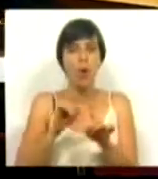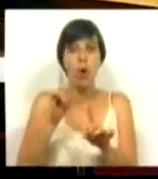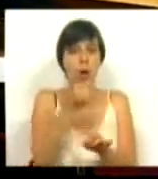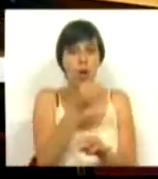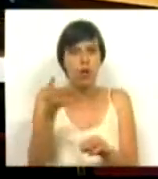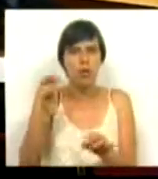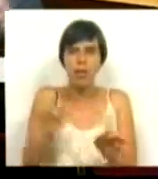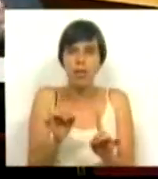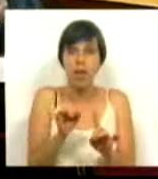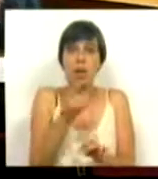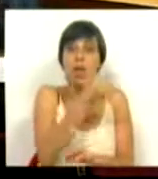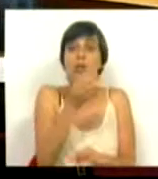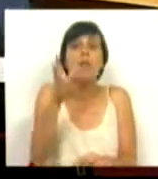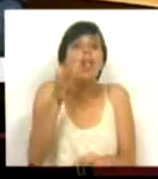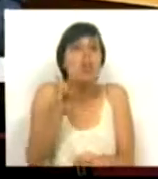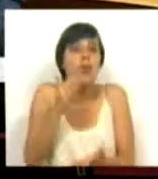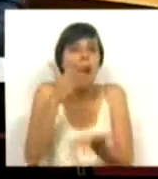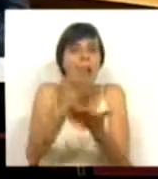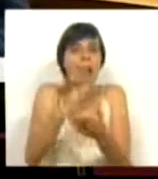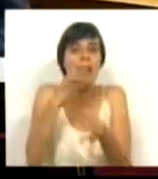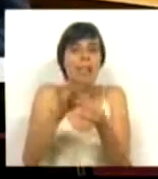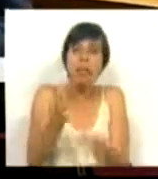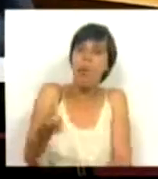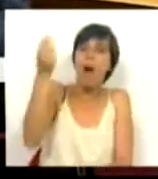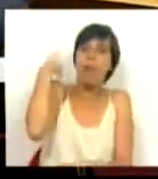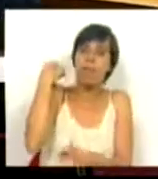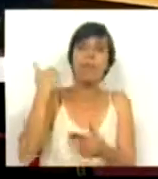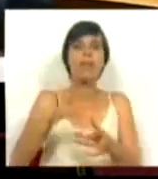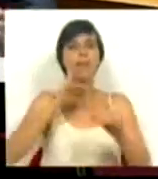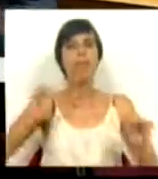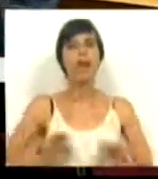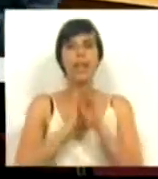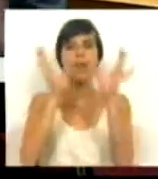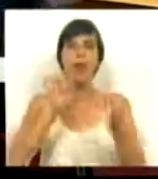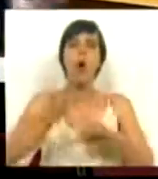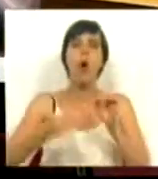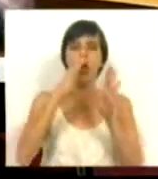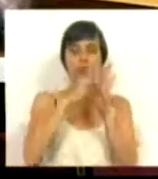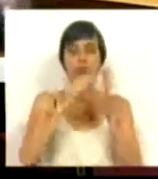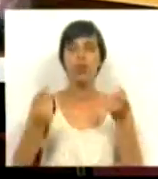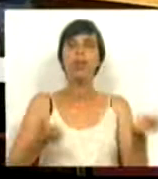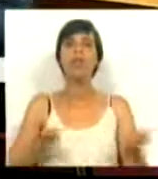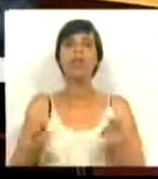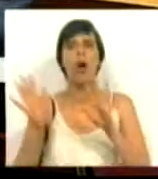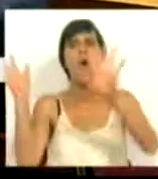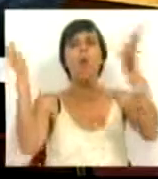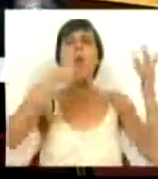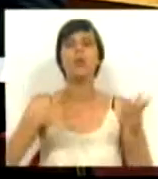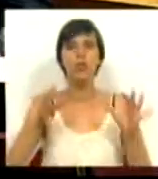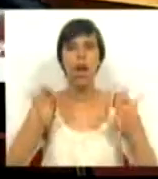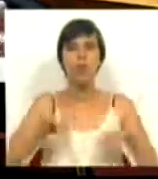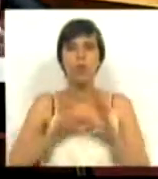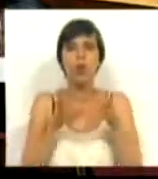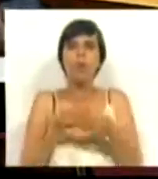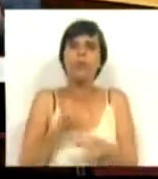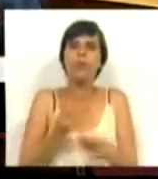2013, era 2012, setembro do ano passado, iria clarificar qual era o modelo de gestão. Onde é que estão as conclusões desse